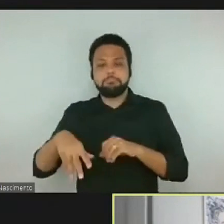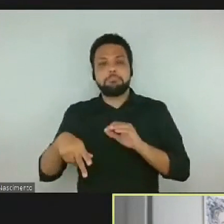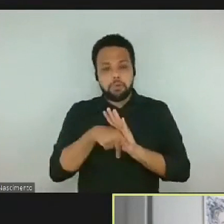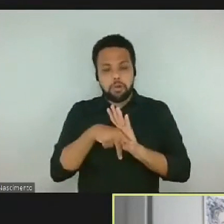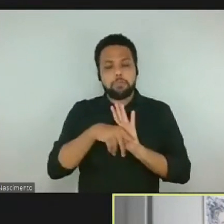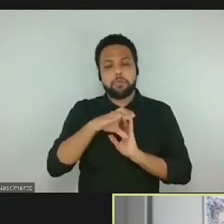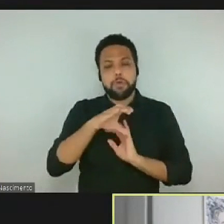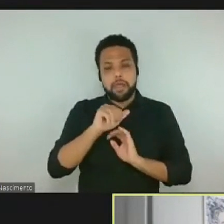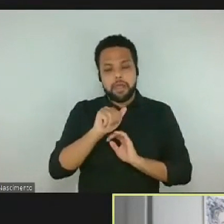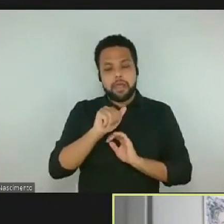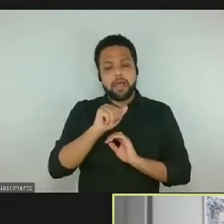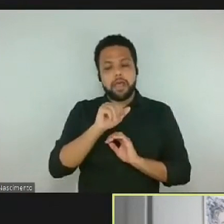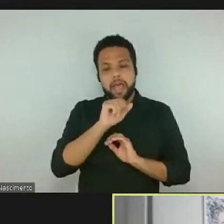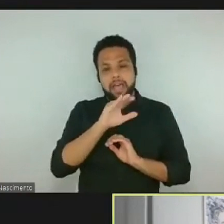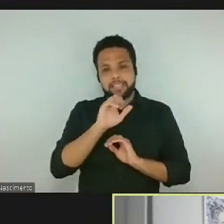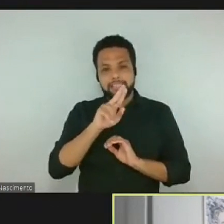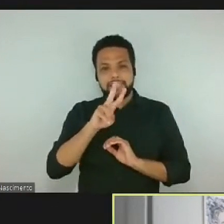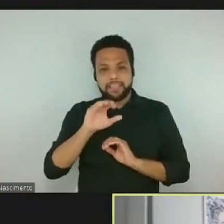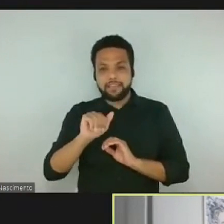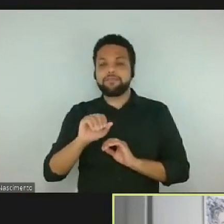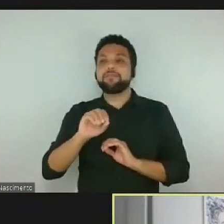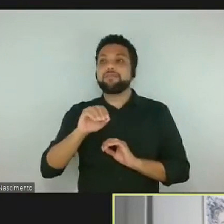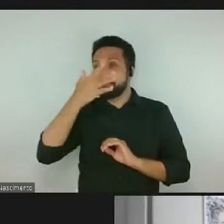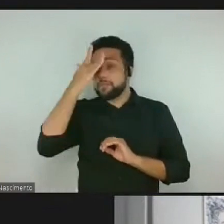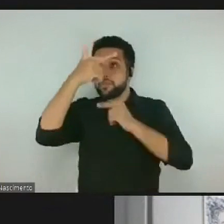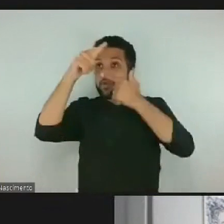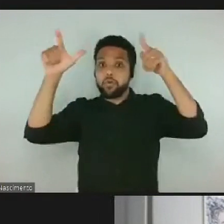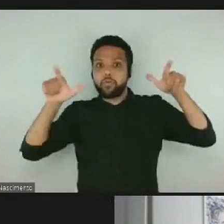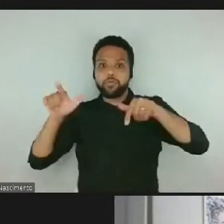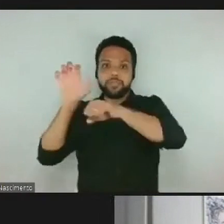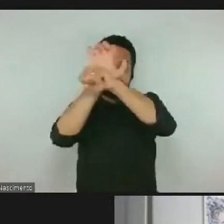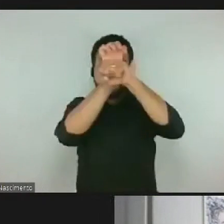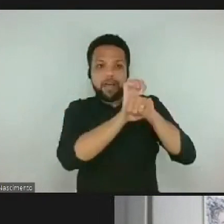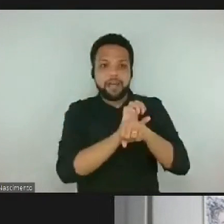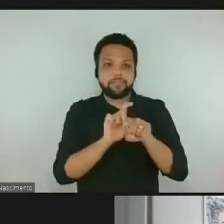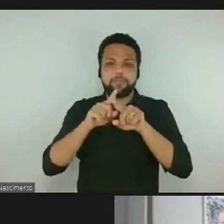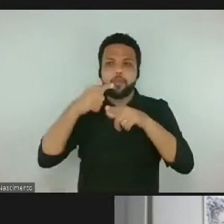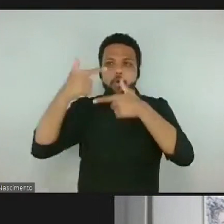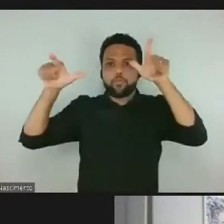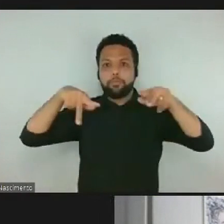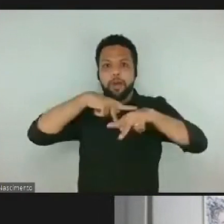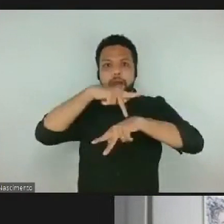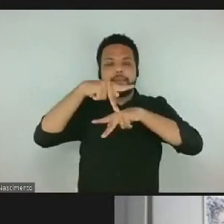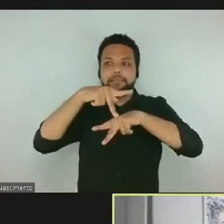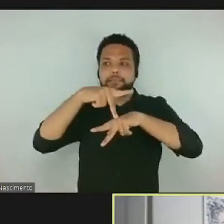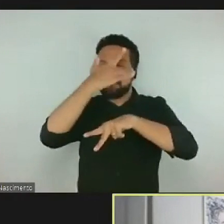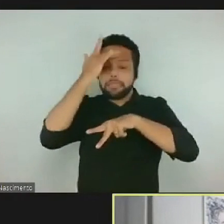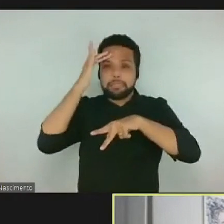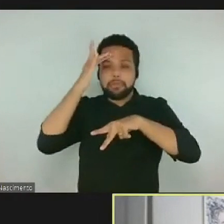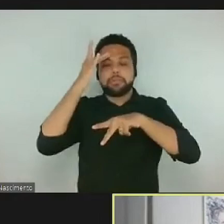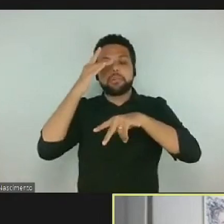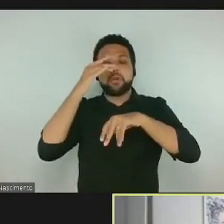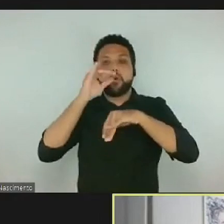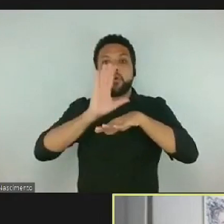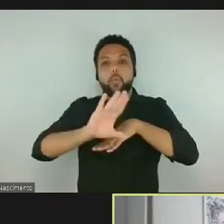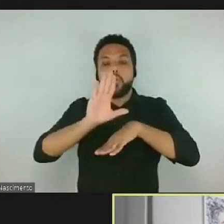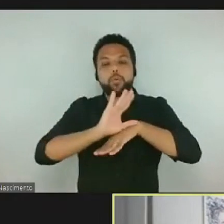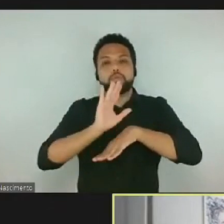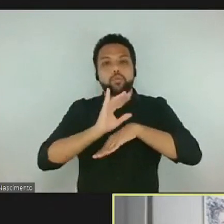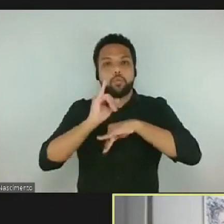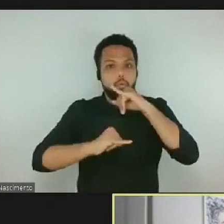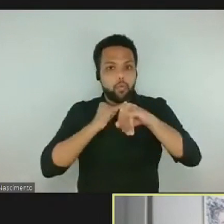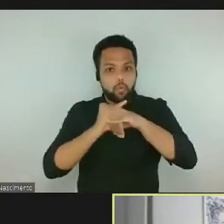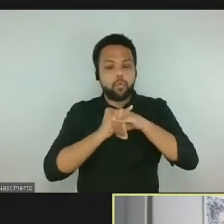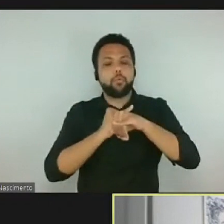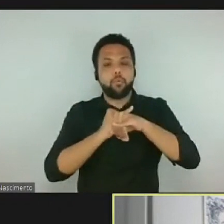pessoas de outros estados, até de outro país. incrível, Tem sido muito interessante os cursos online, porque o